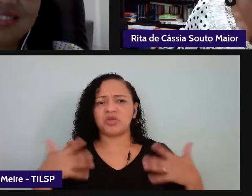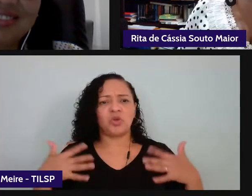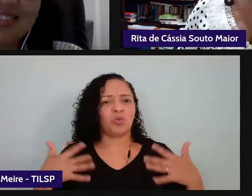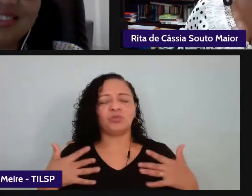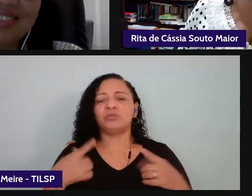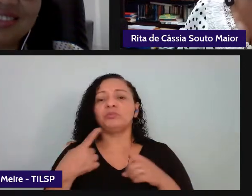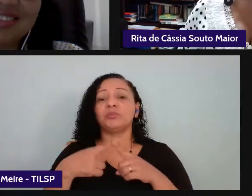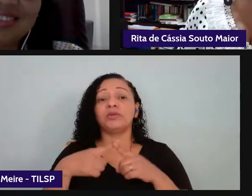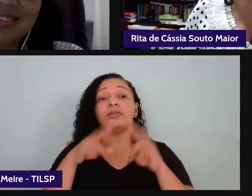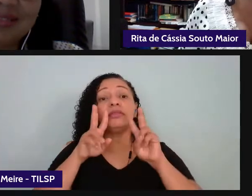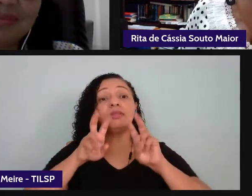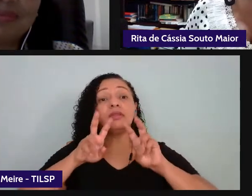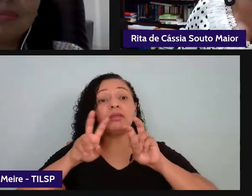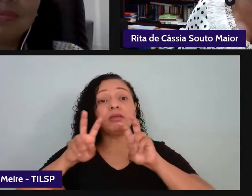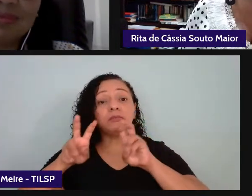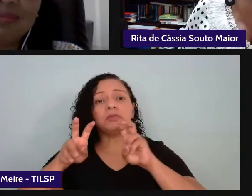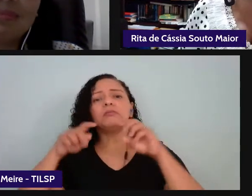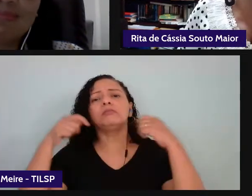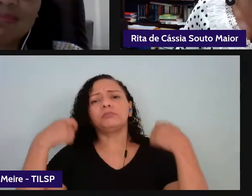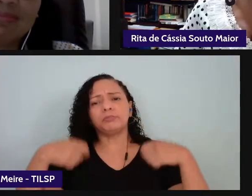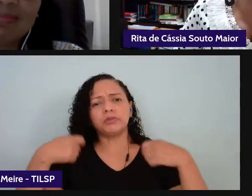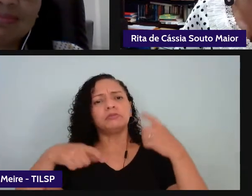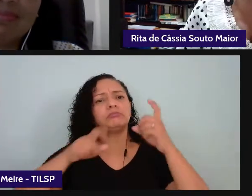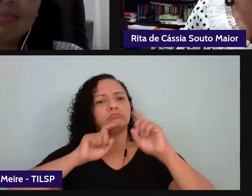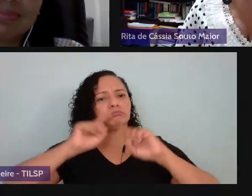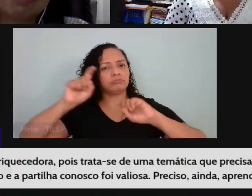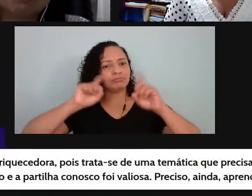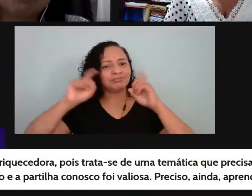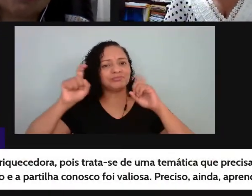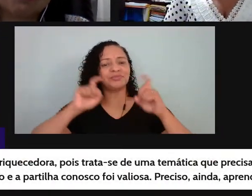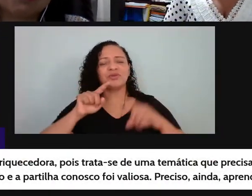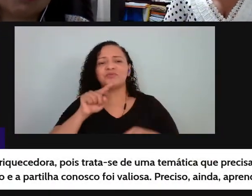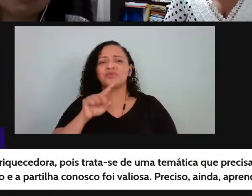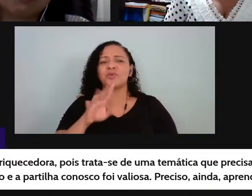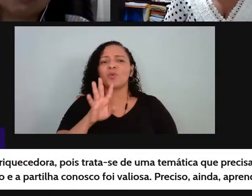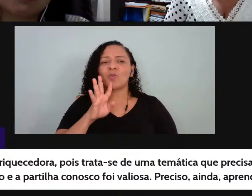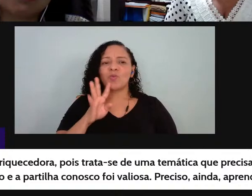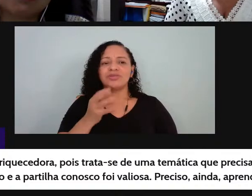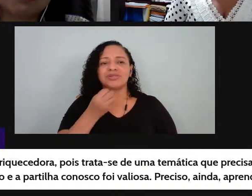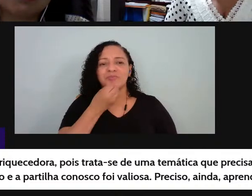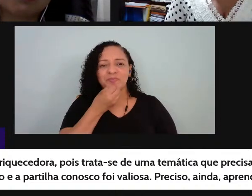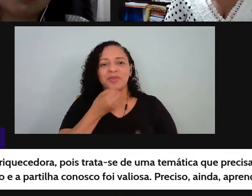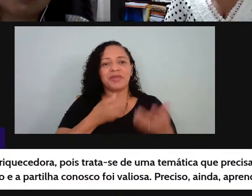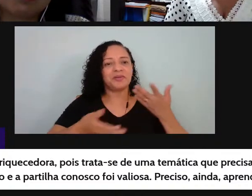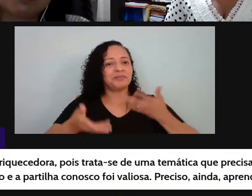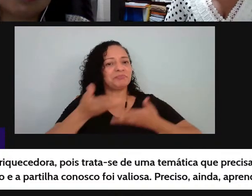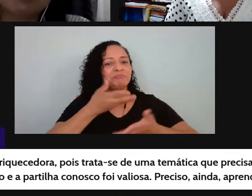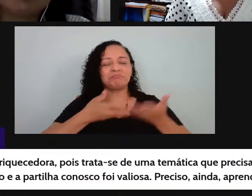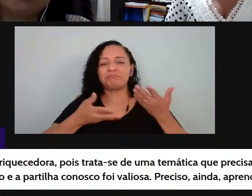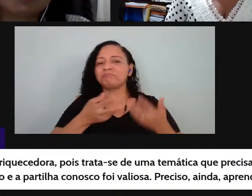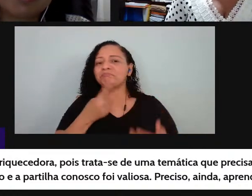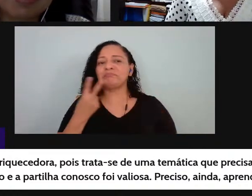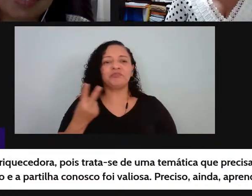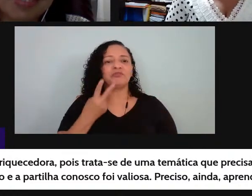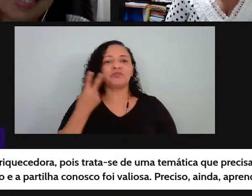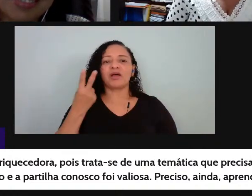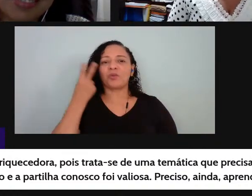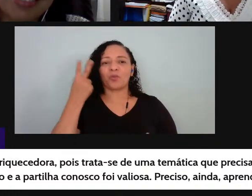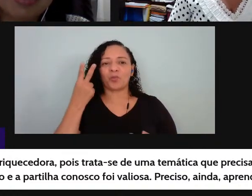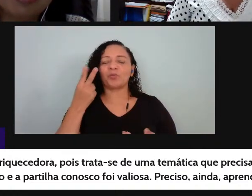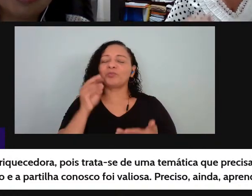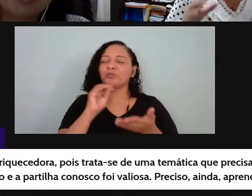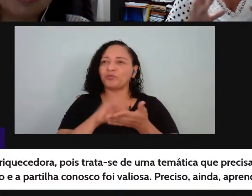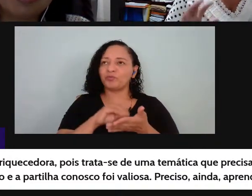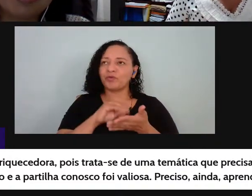que precisa ser bastante discutida seu conhecimento e a partilha conosco foi valiosa preciso ainda aprender muito